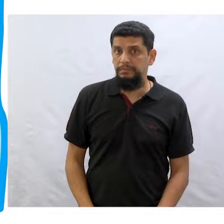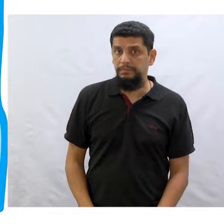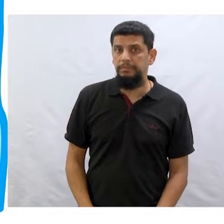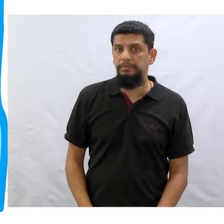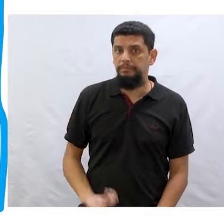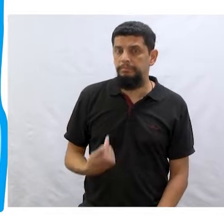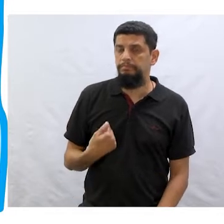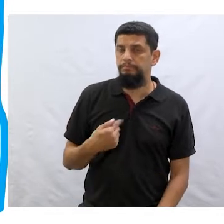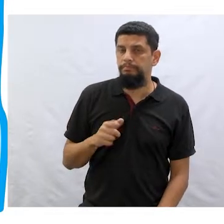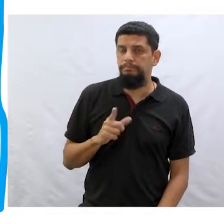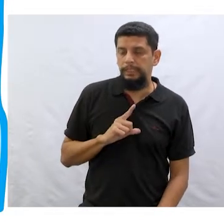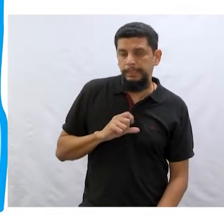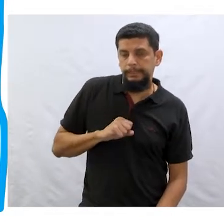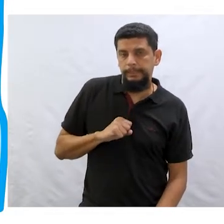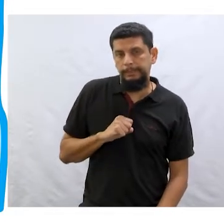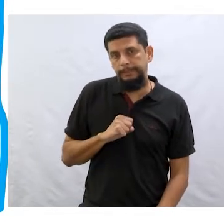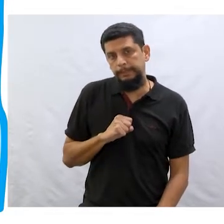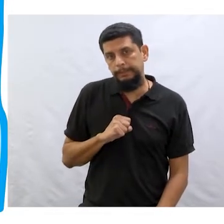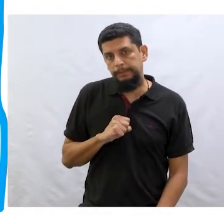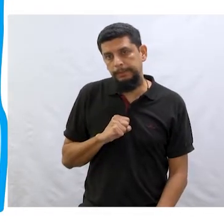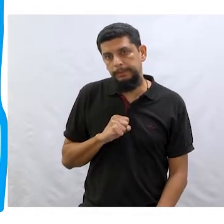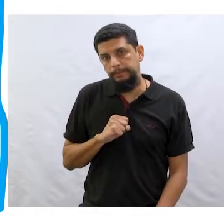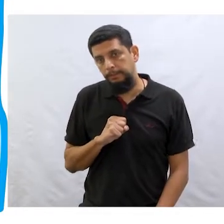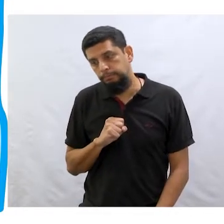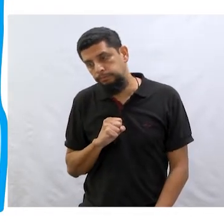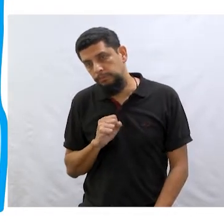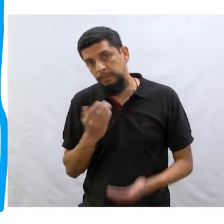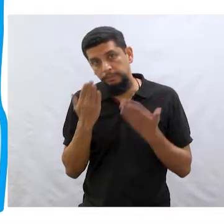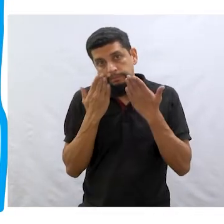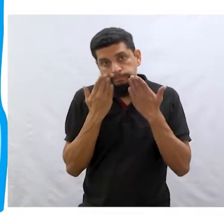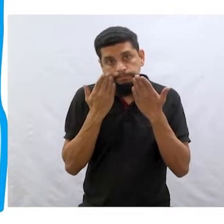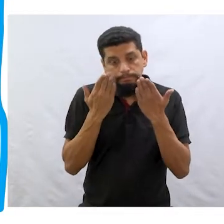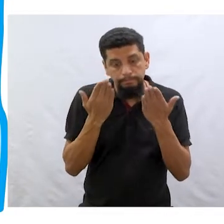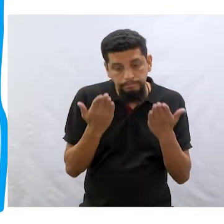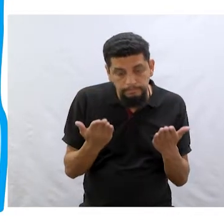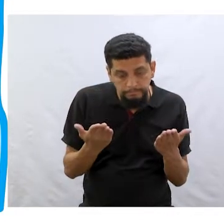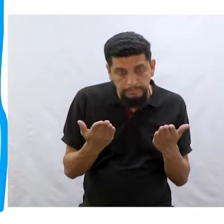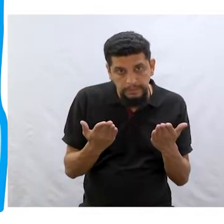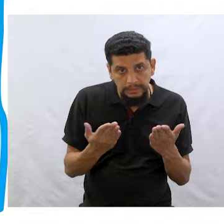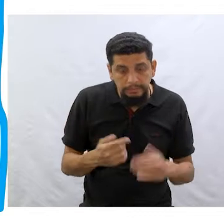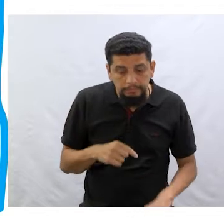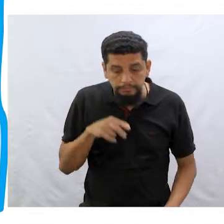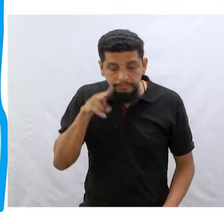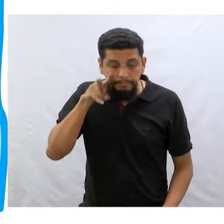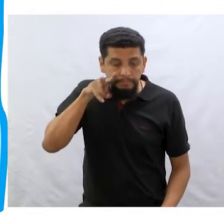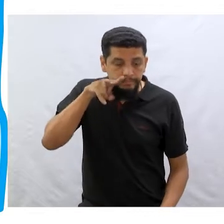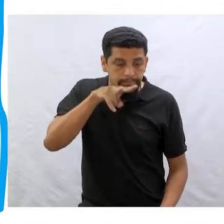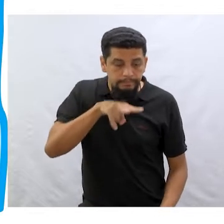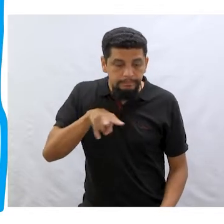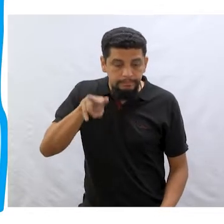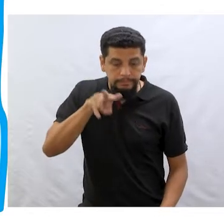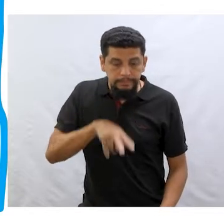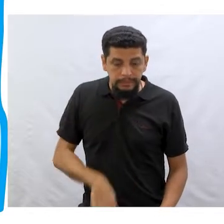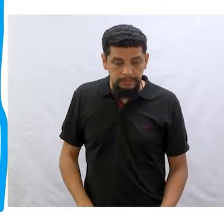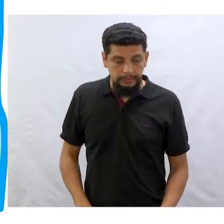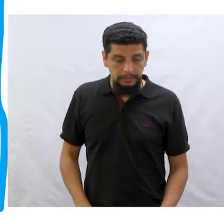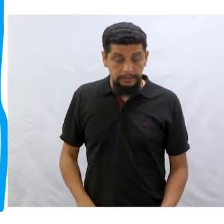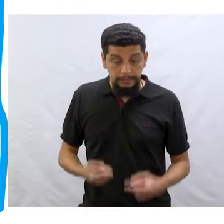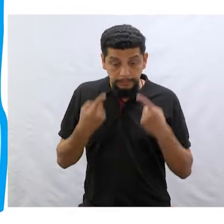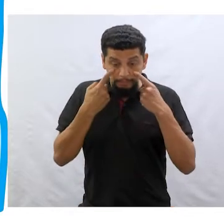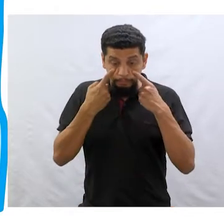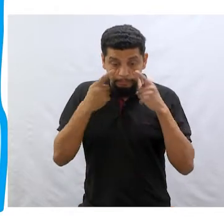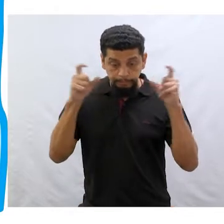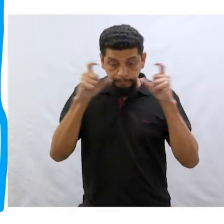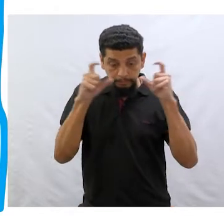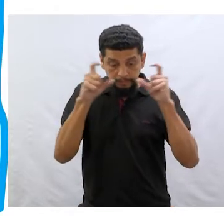Tive que me inclinar uns dois palmos para a frente, esticar o pescoço, apertar